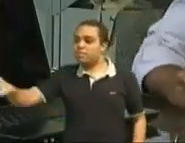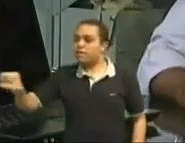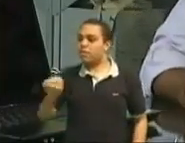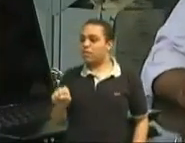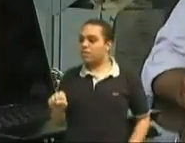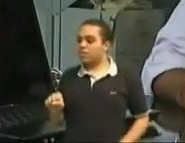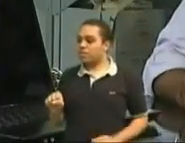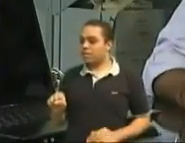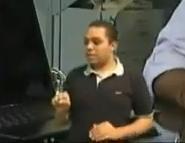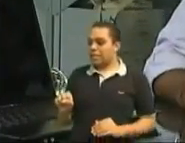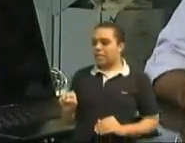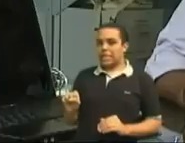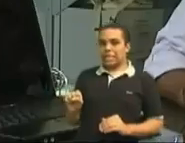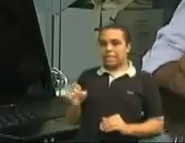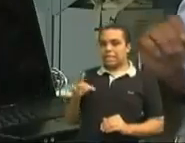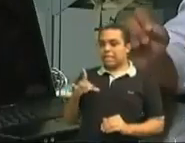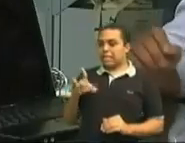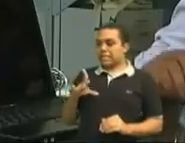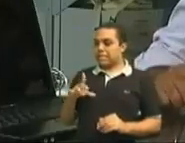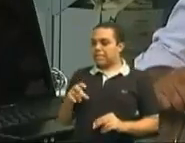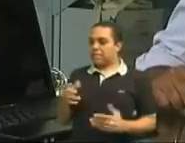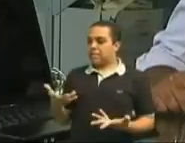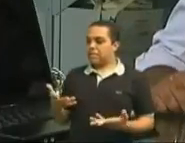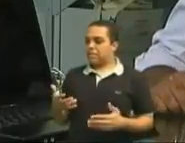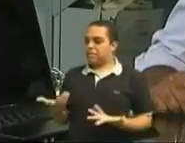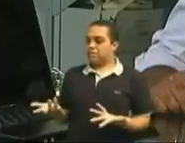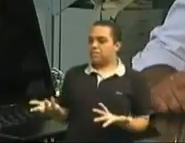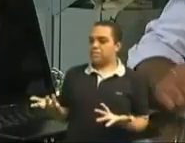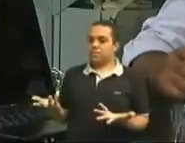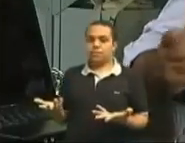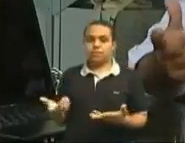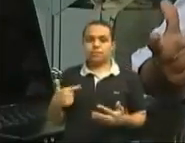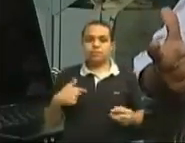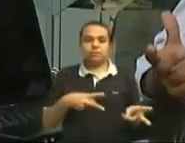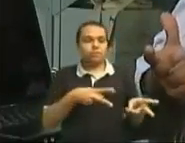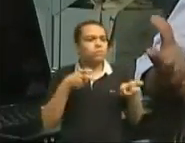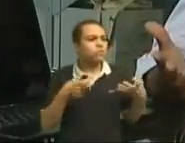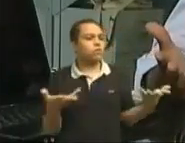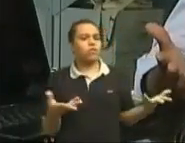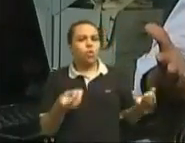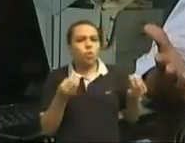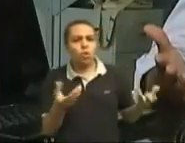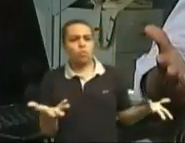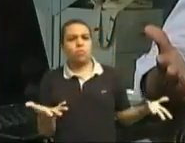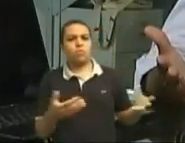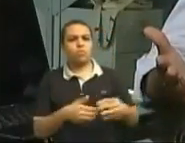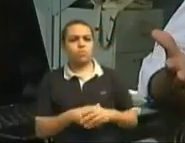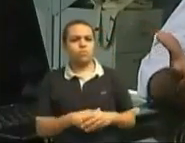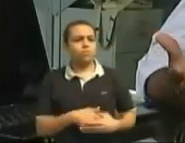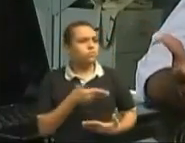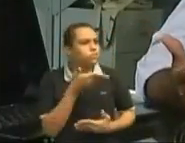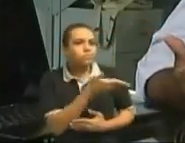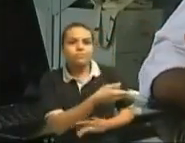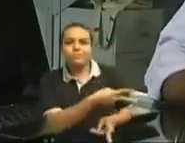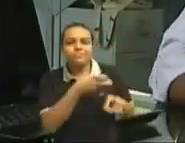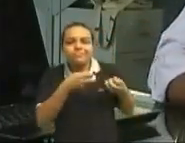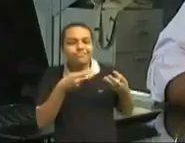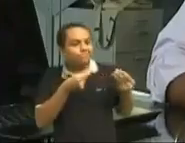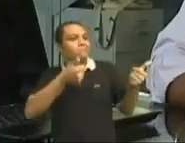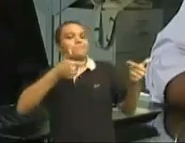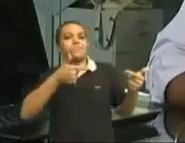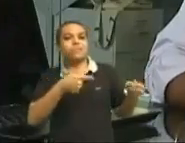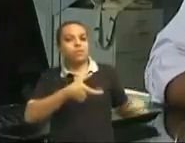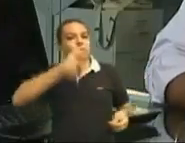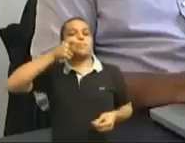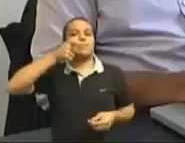se afastou, sem sair da cadeira. Foi aí que nós fomos assim, olha aí, é isso. Então é